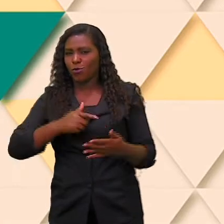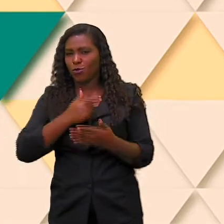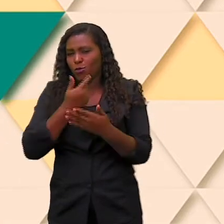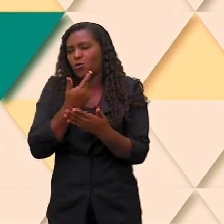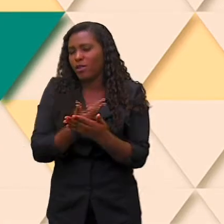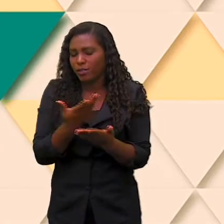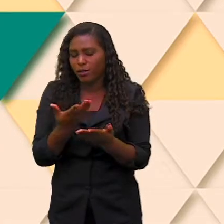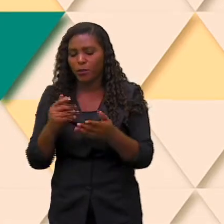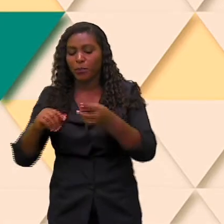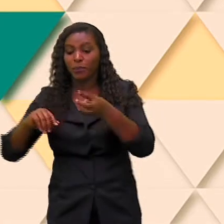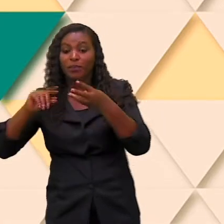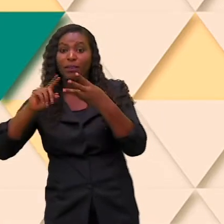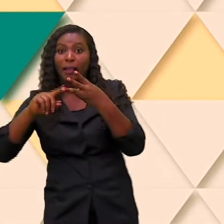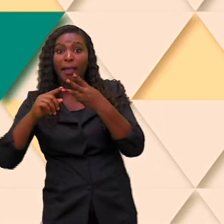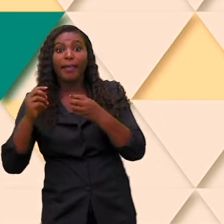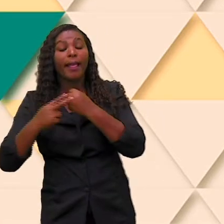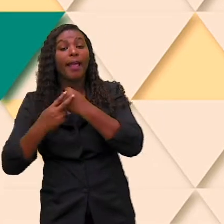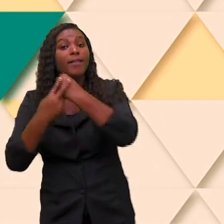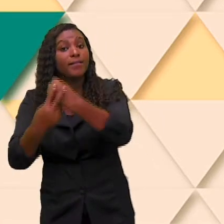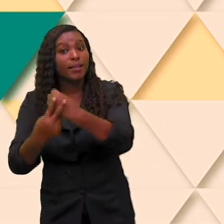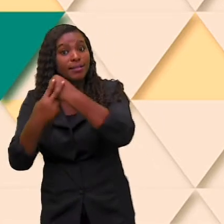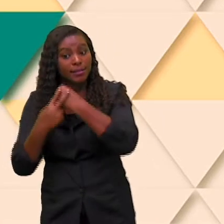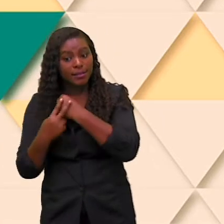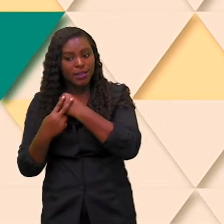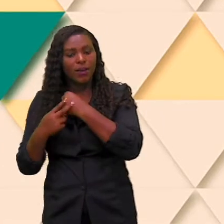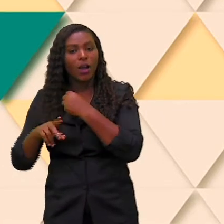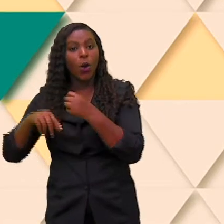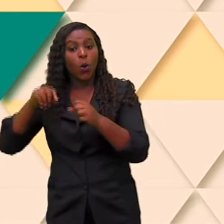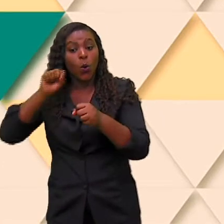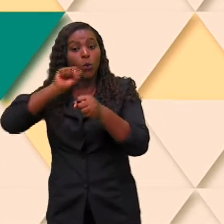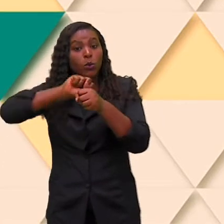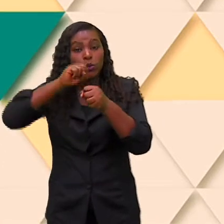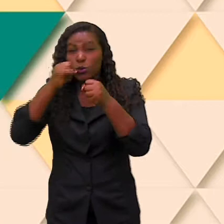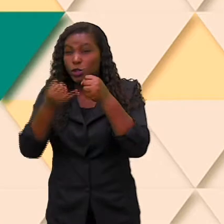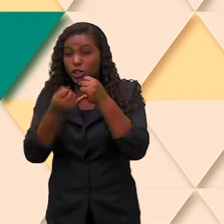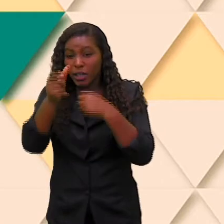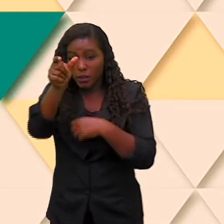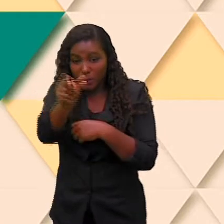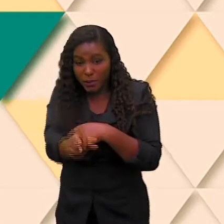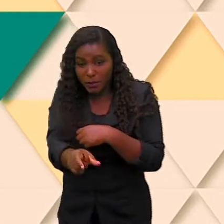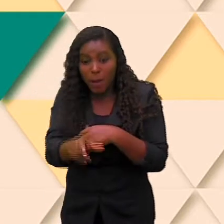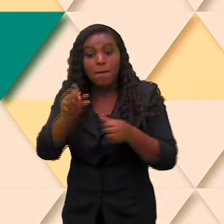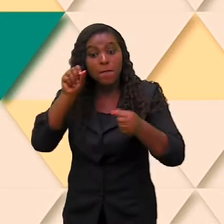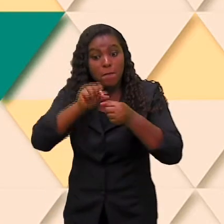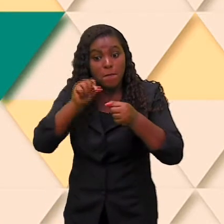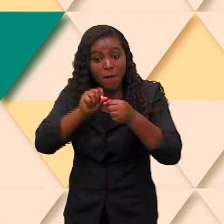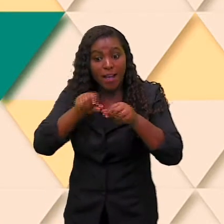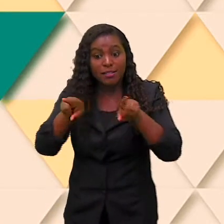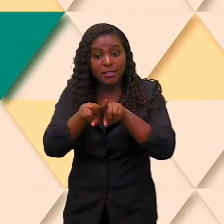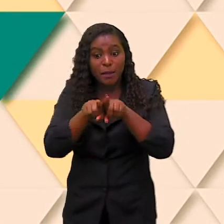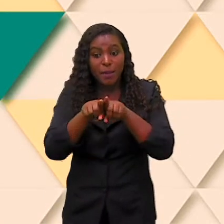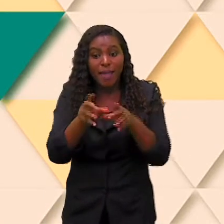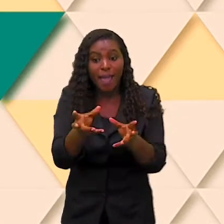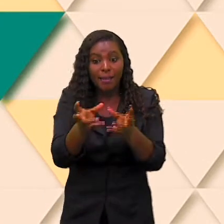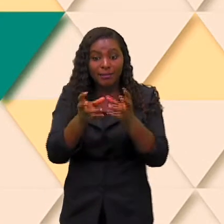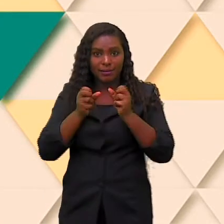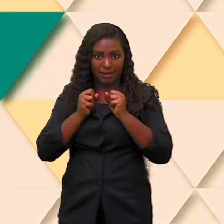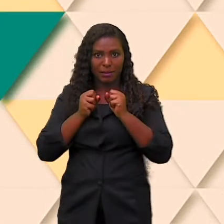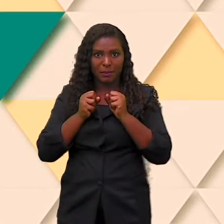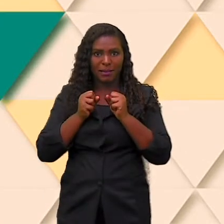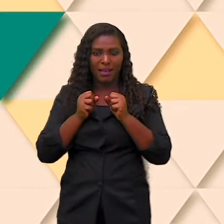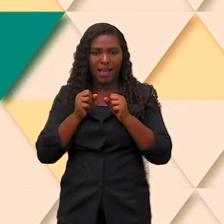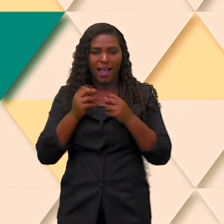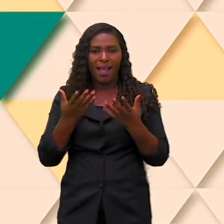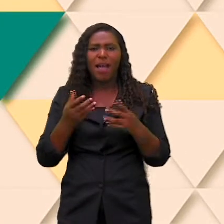recebe essa ação. pensa aí no espelho, estão pensando no espelho? Reflexo, ó, eu olho